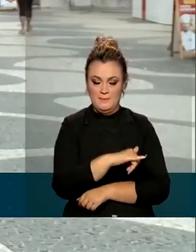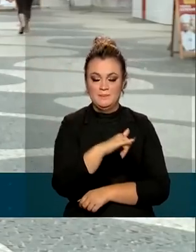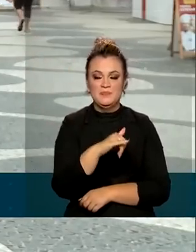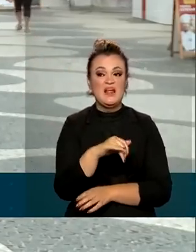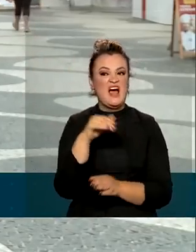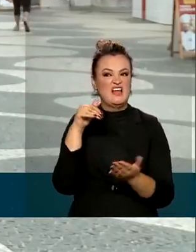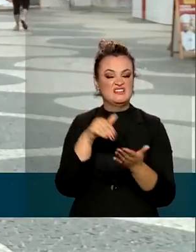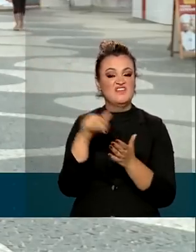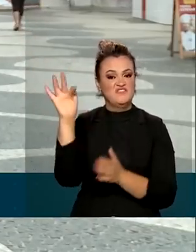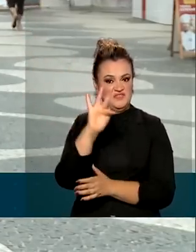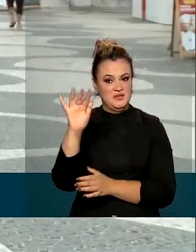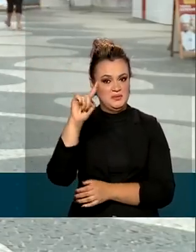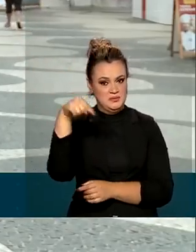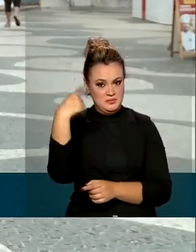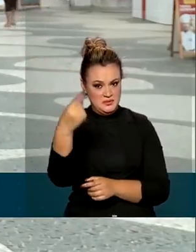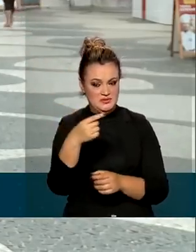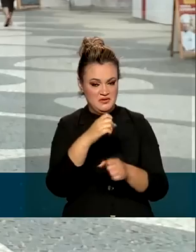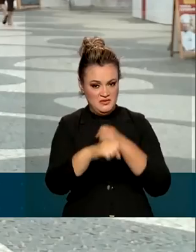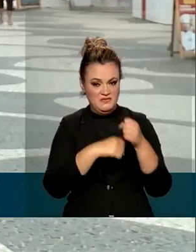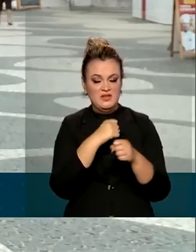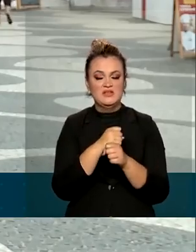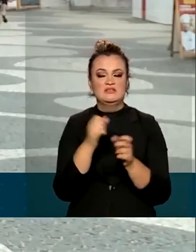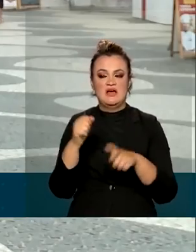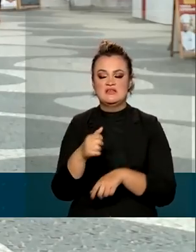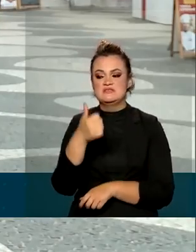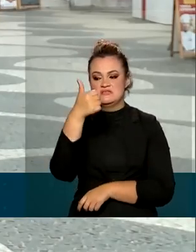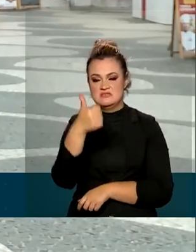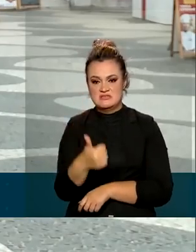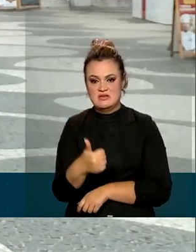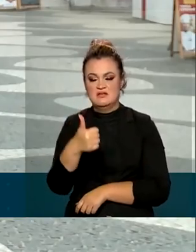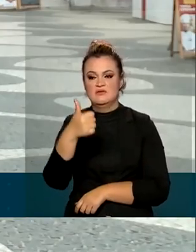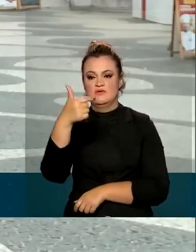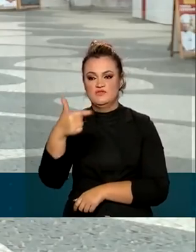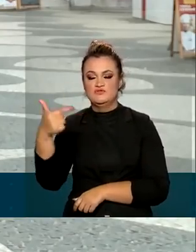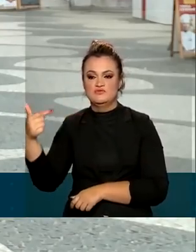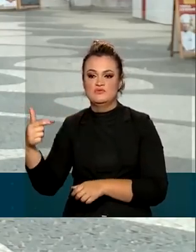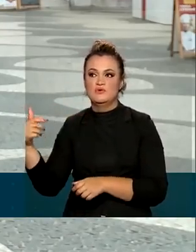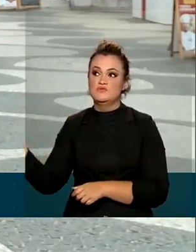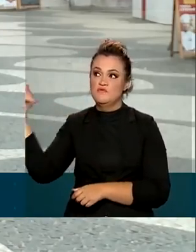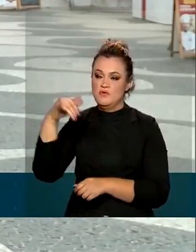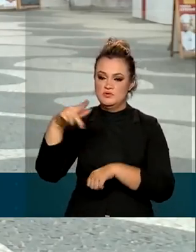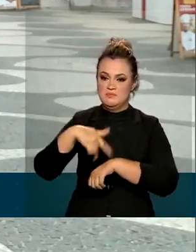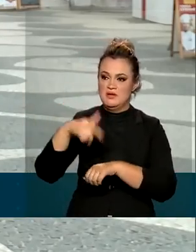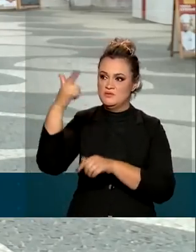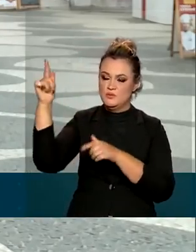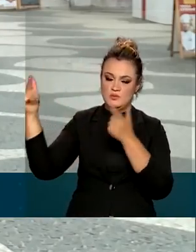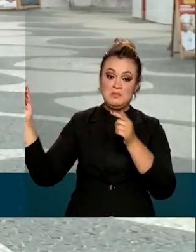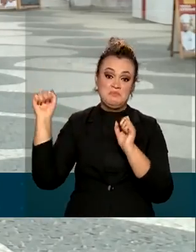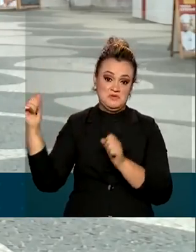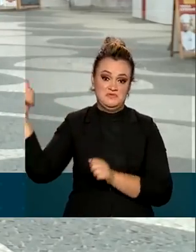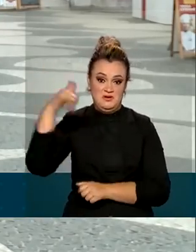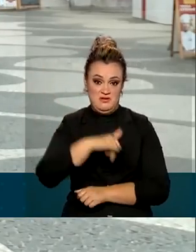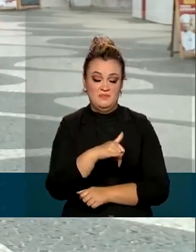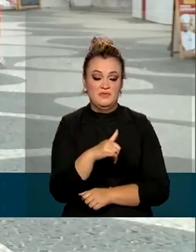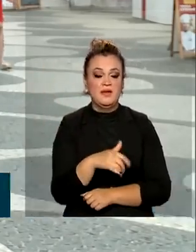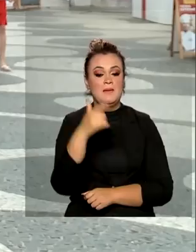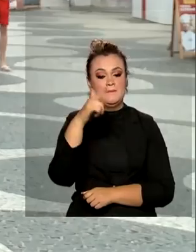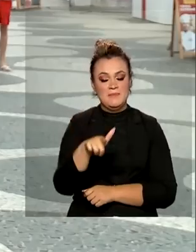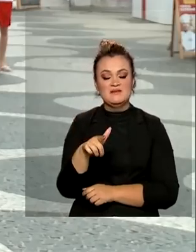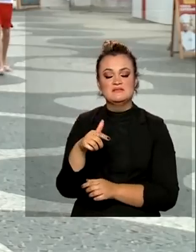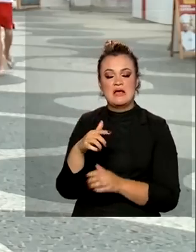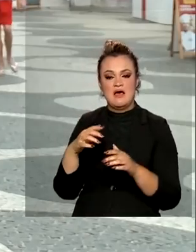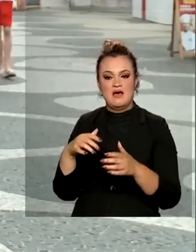previsão é de um acréscimo de 122 voos de 17 países. Além disso, a Embratur tem